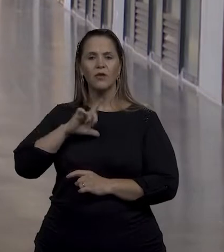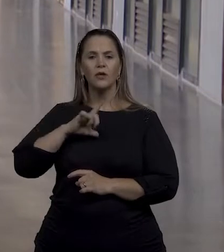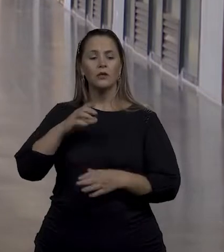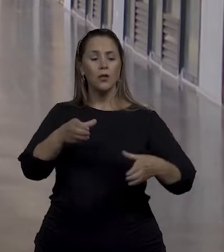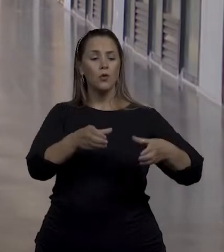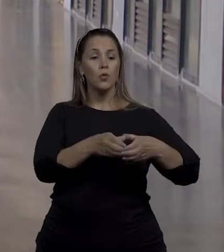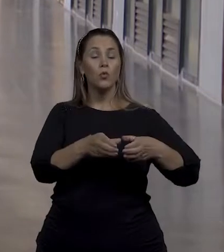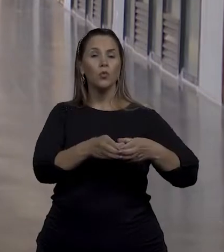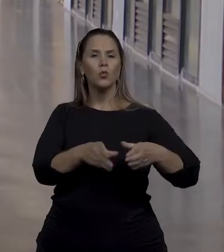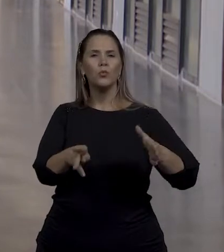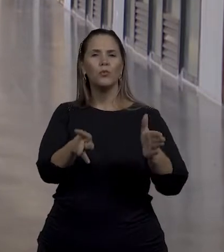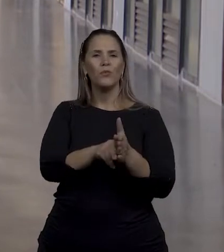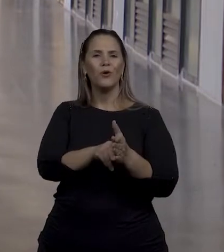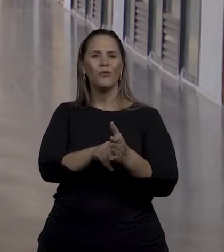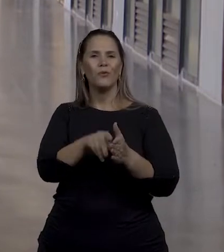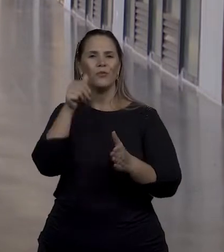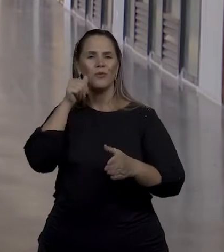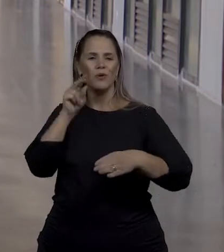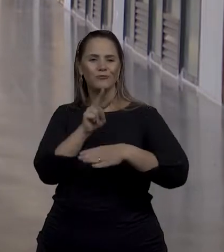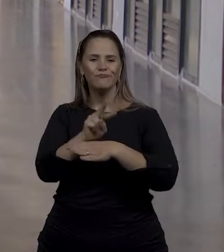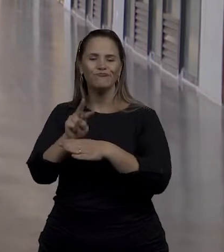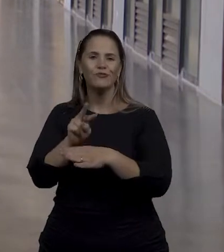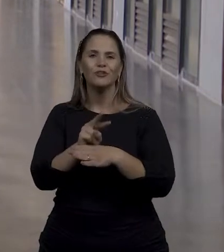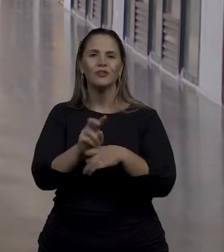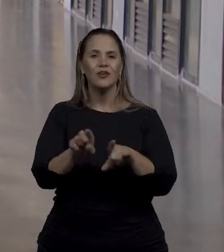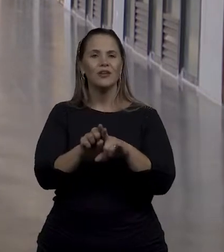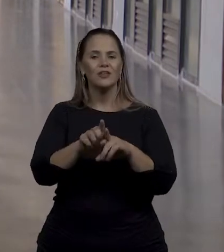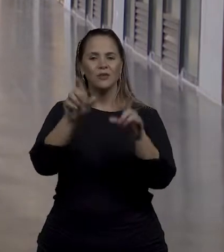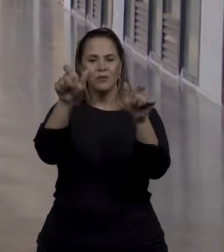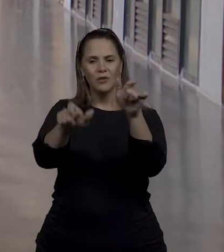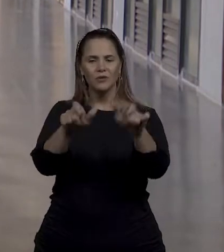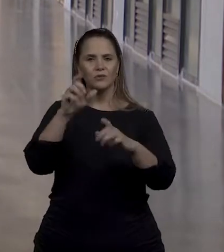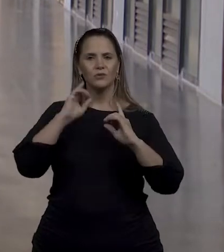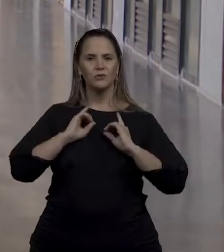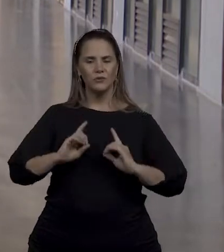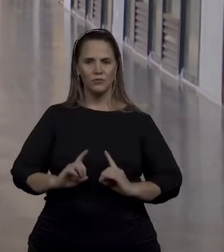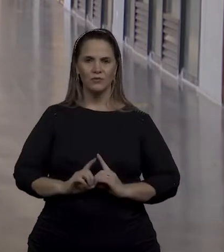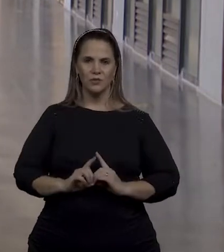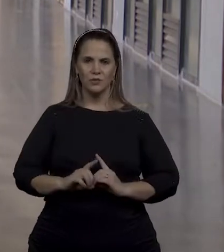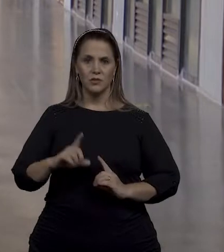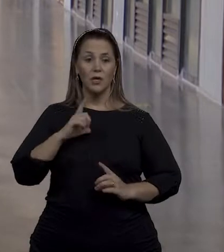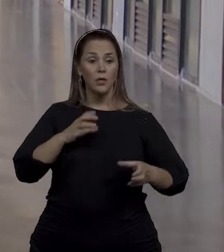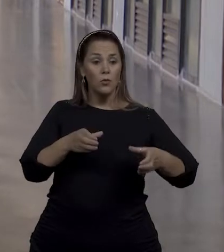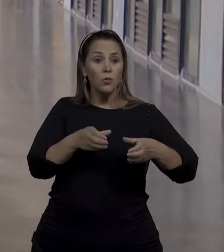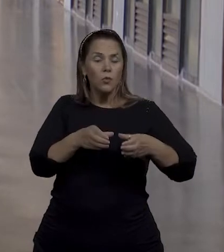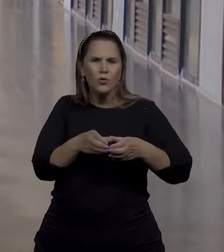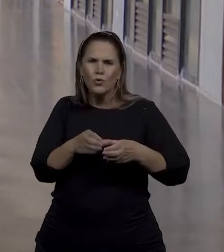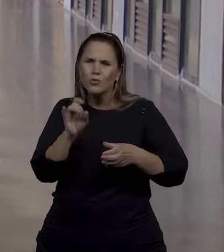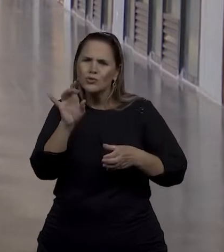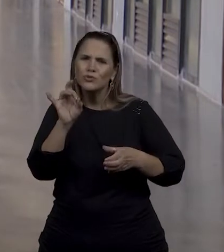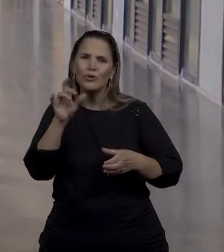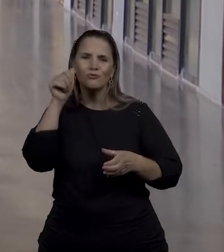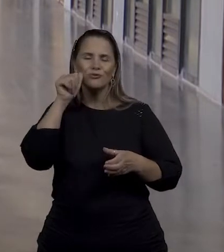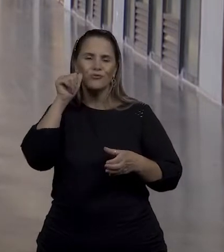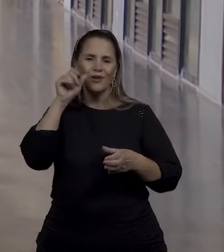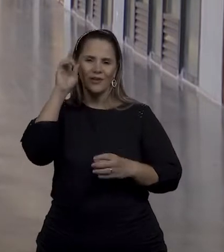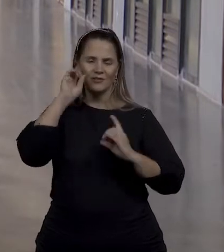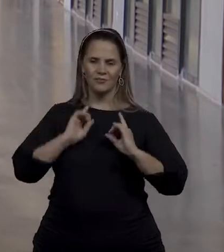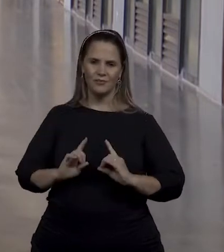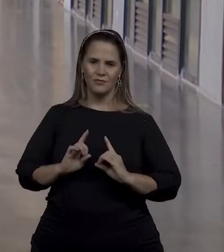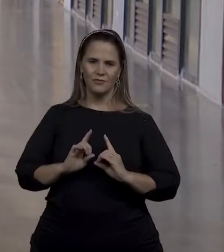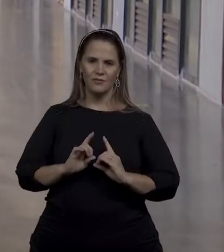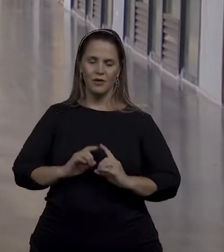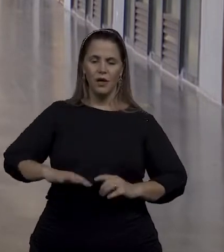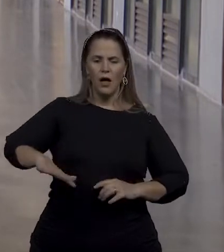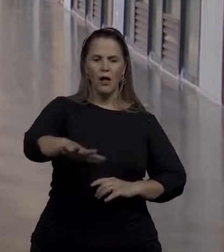Distrital de Defesa do Direito das Pessoas com Deficiência, nós temos o Coletivo de Mulheres com Deficiência, que são espaços para